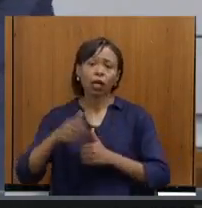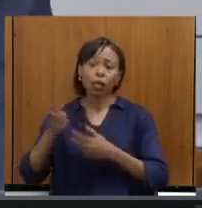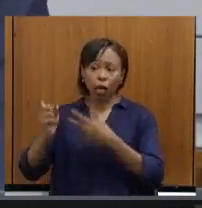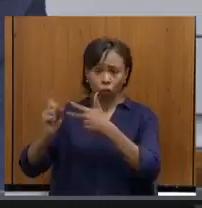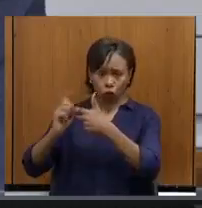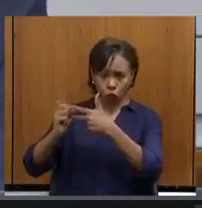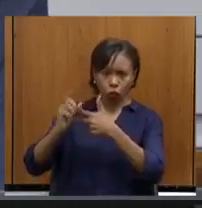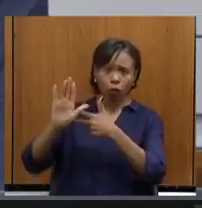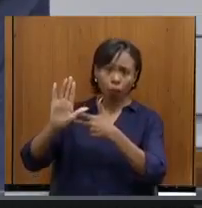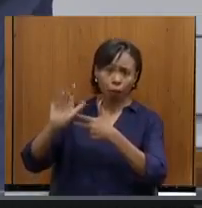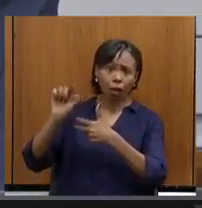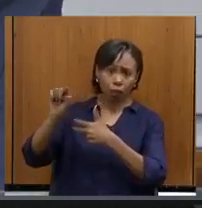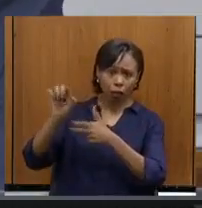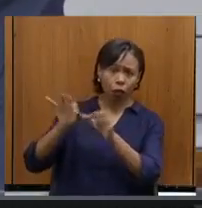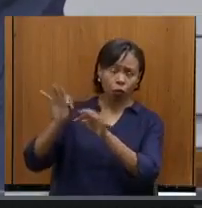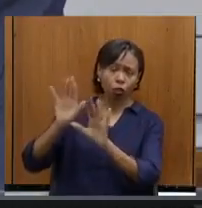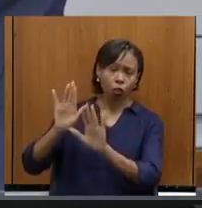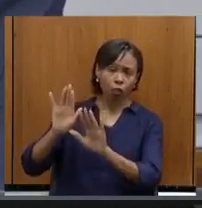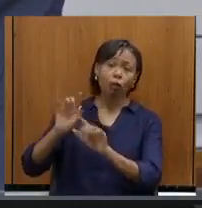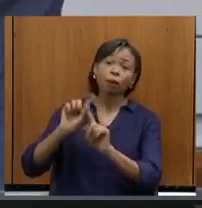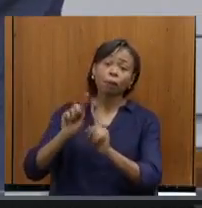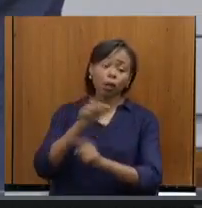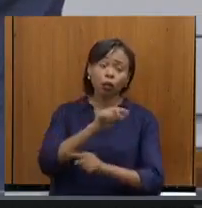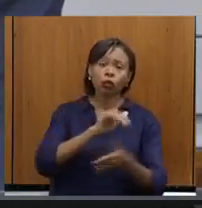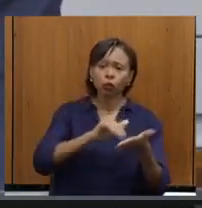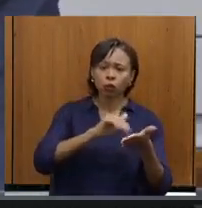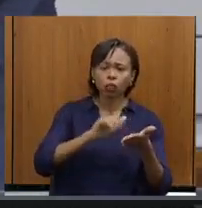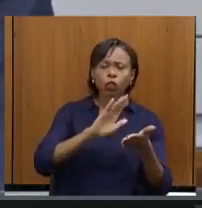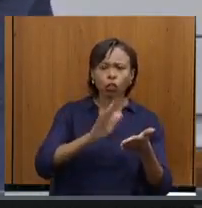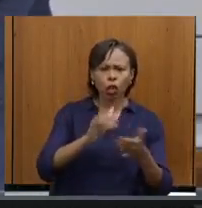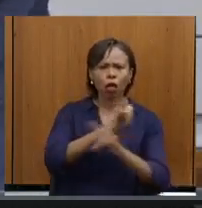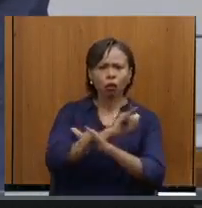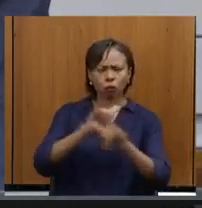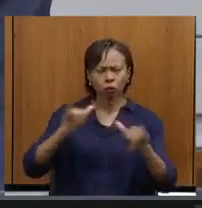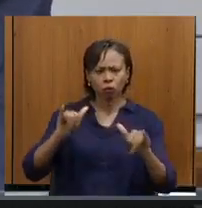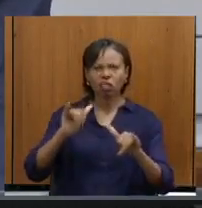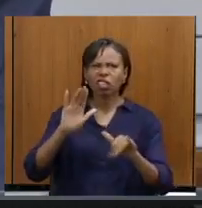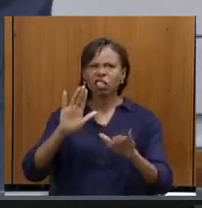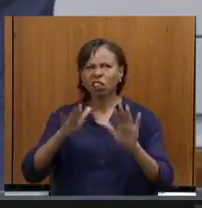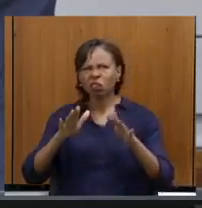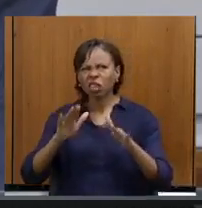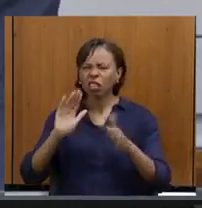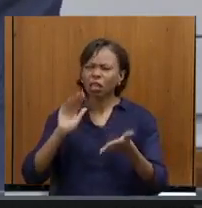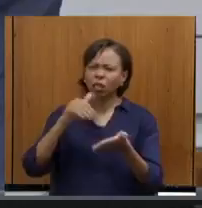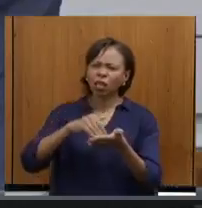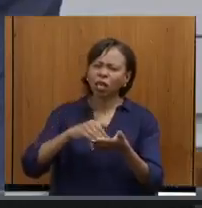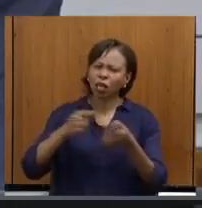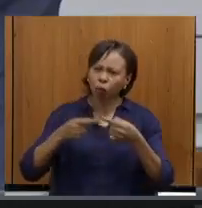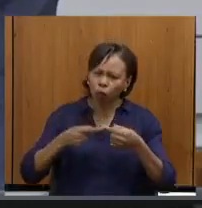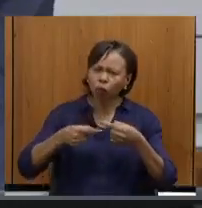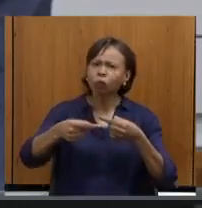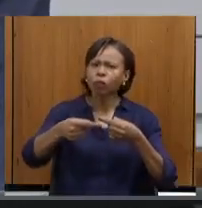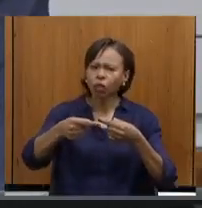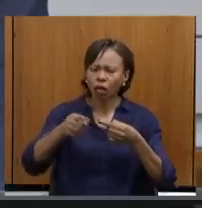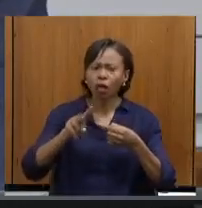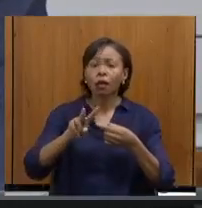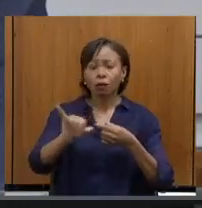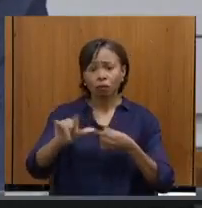mas o secretário já traz essa boa notícia que até, possivelmente, na próxima semana estará sendo